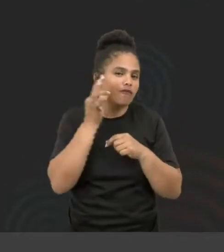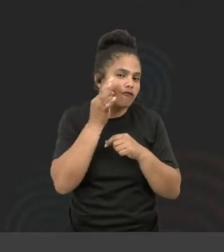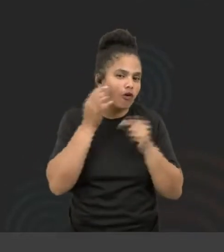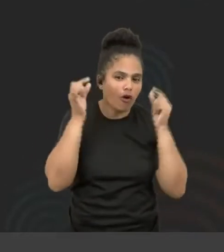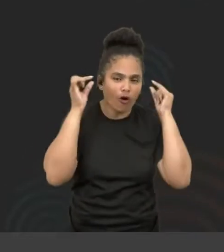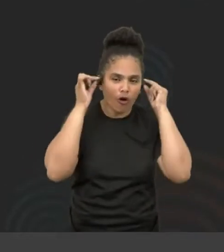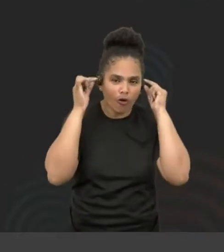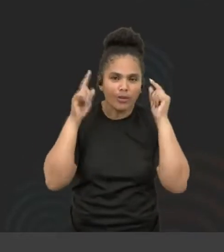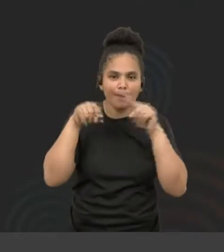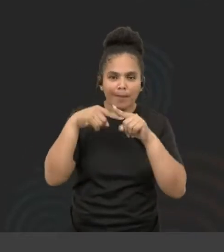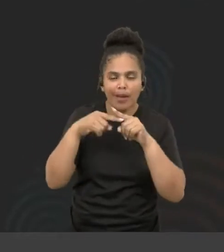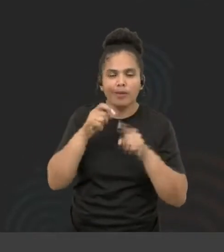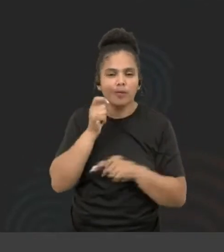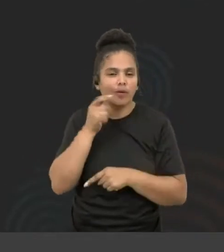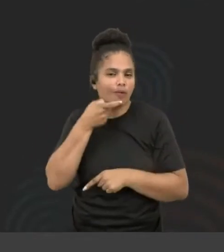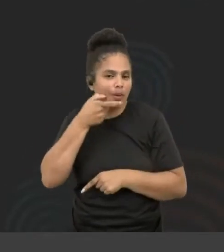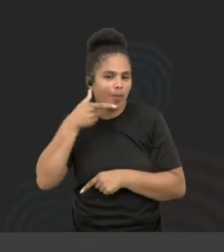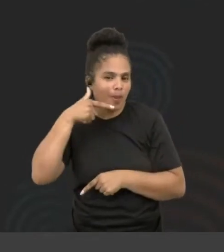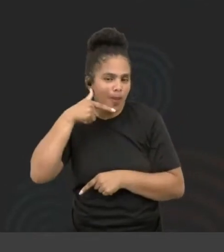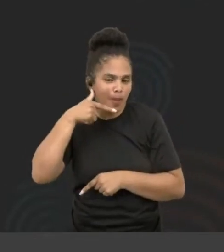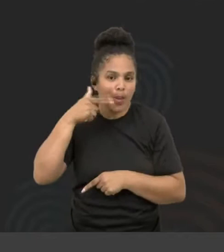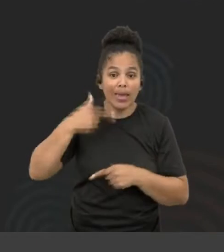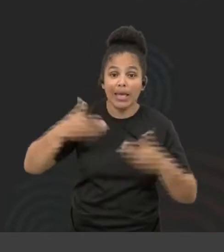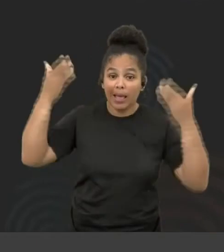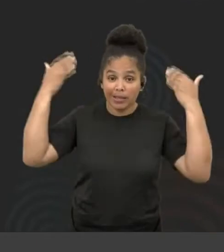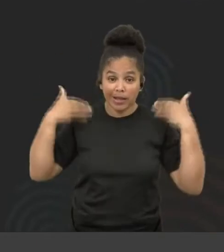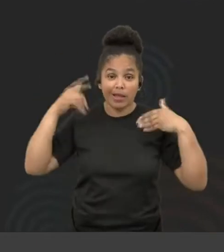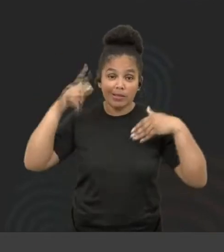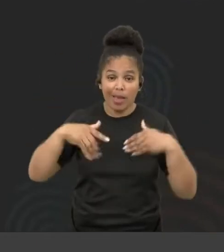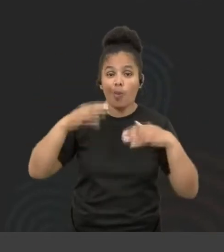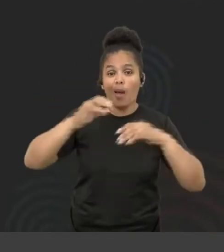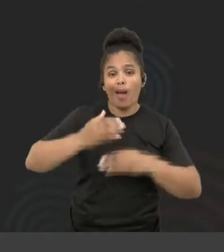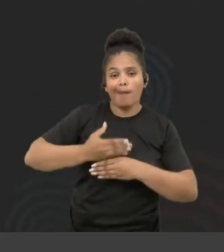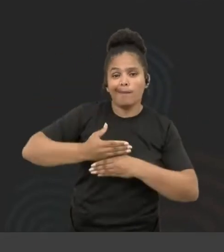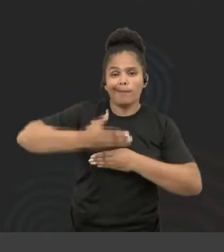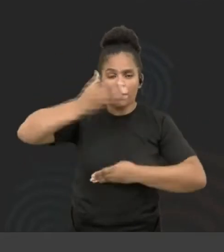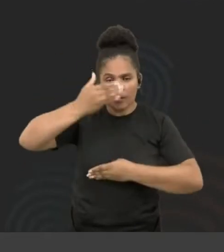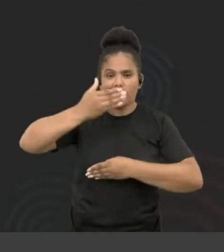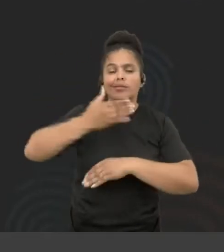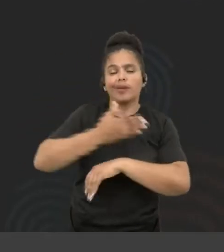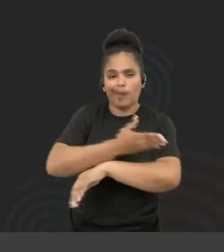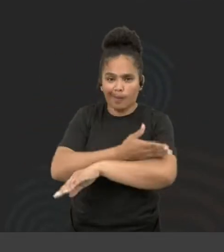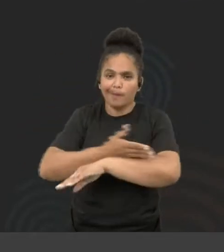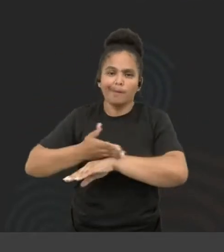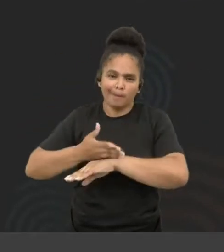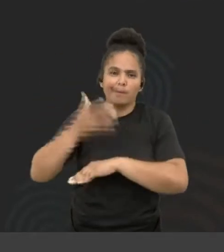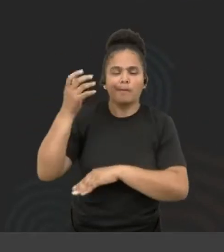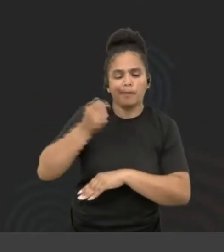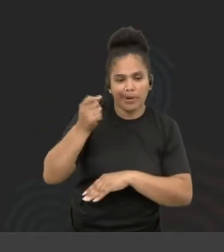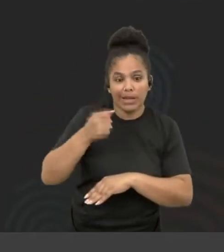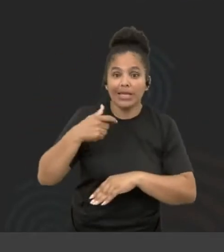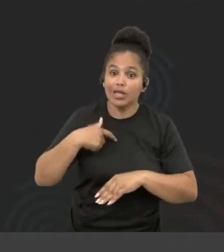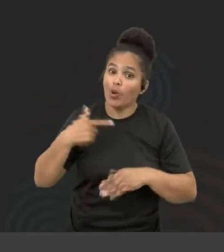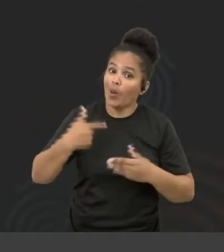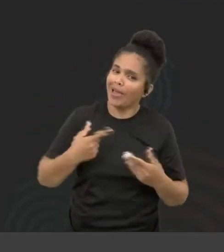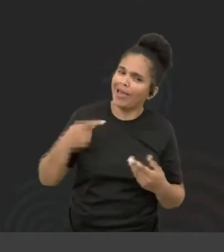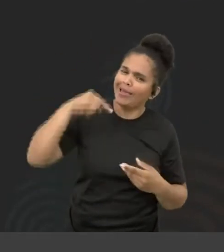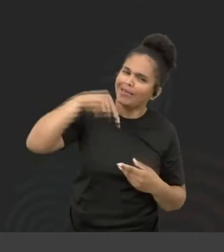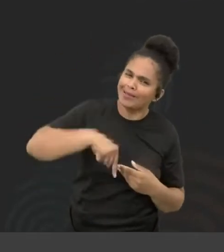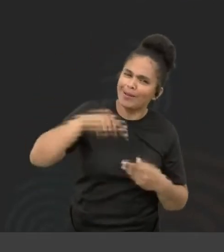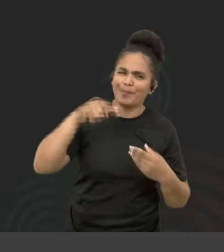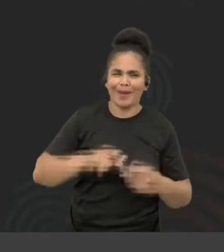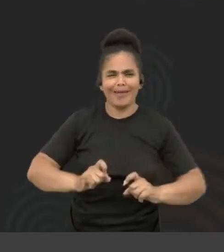com um microfone e atrás de mim tem uma parede branca. E eu tô aqui pra esse painel incrível de tecnologia como